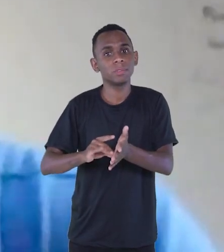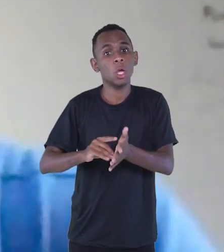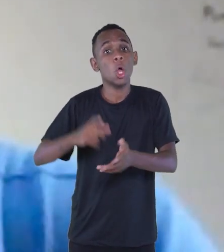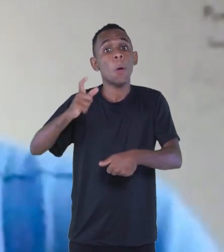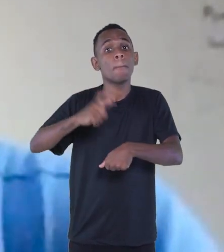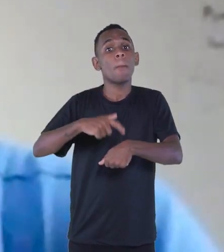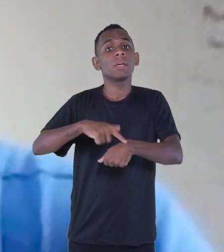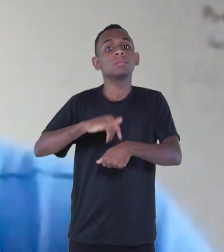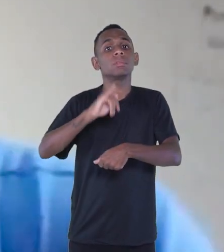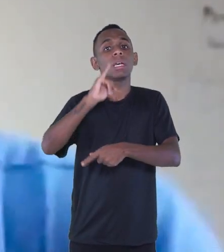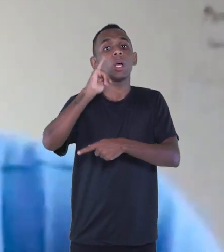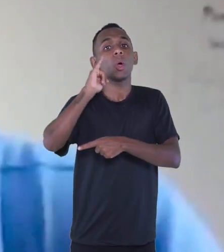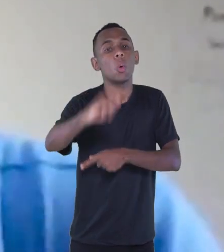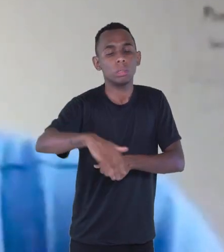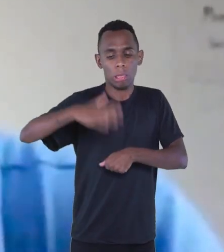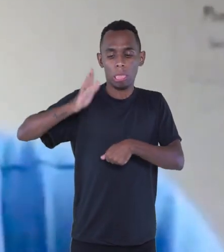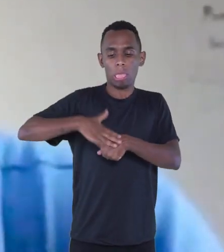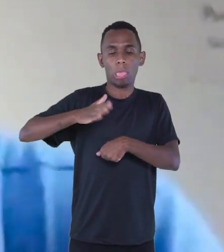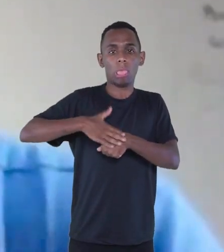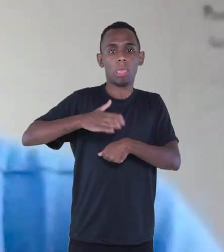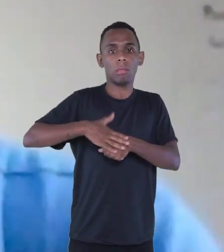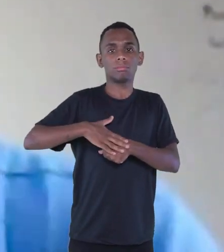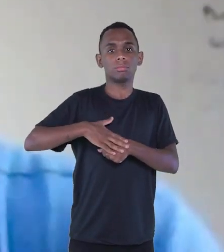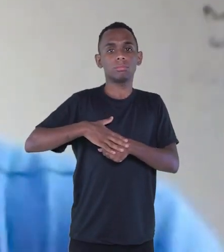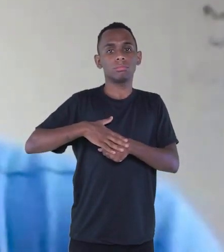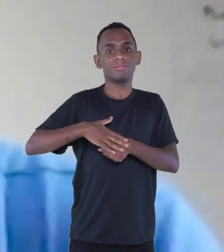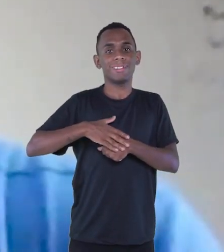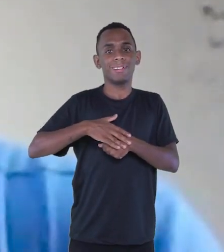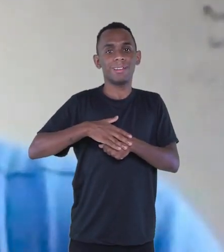mesmo. Quando ele coloca a sua história.